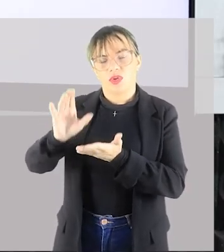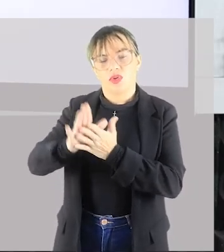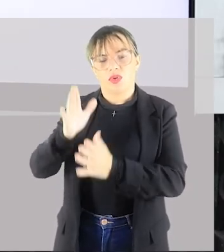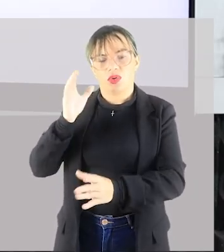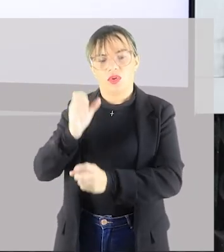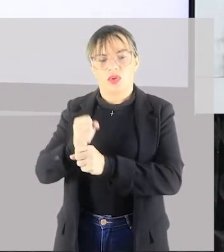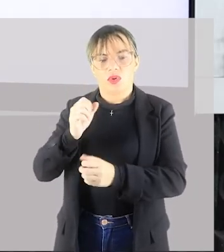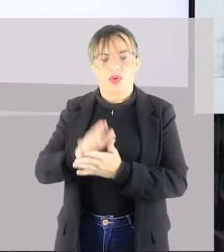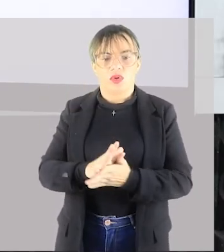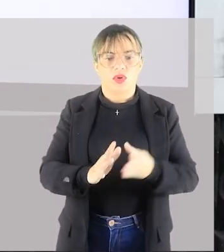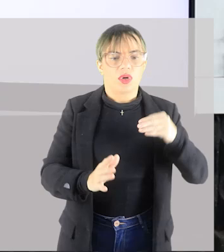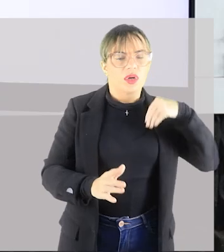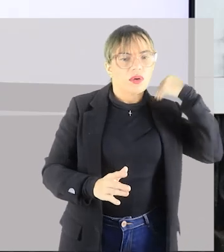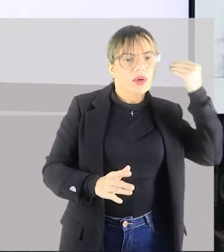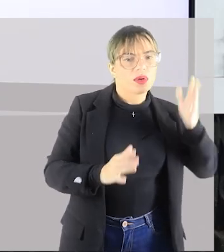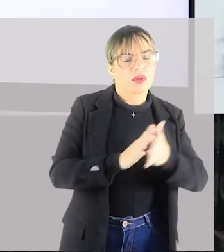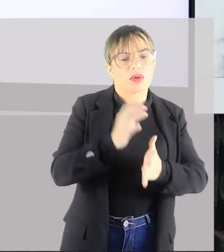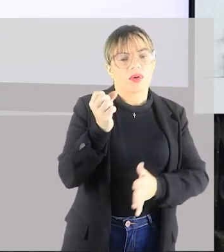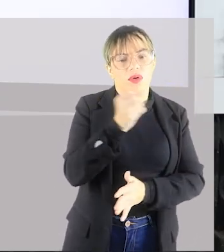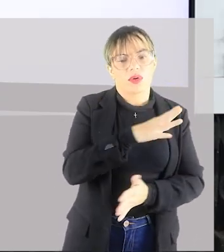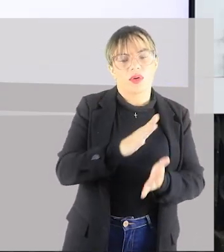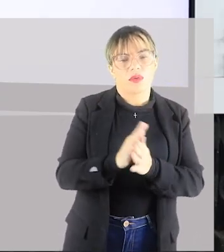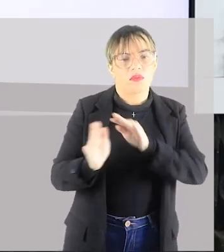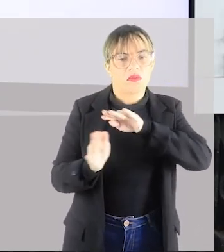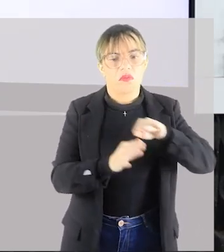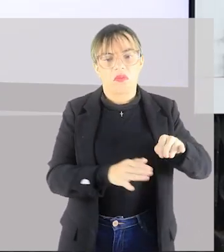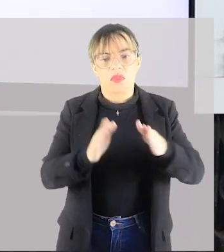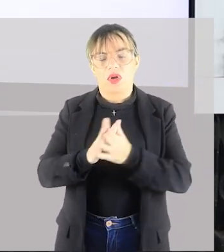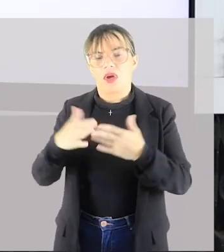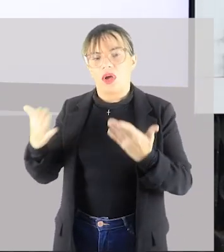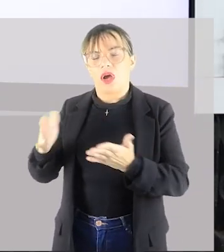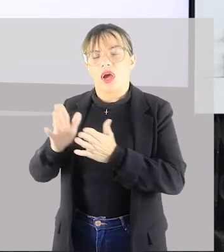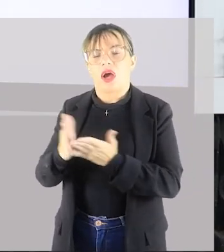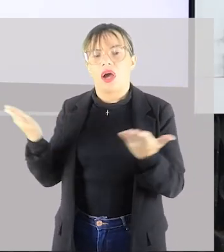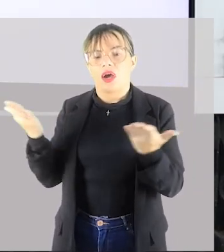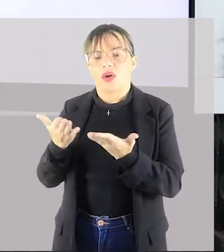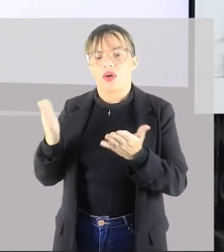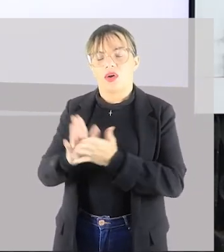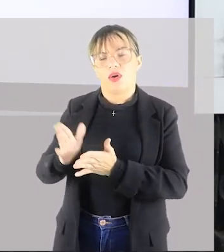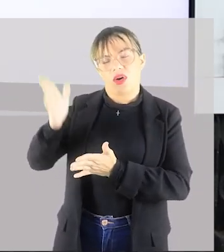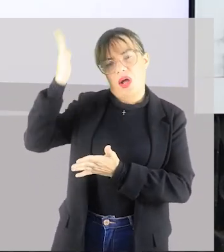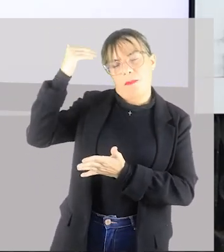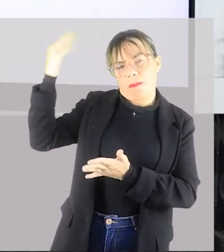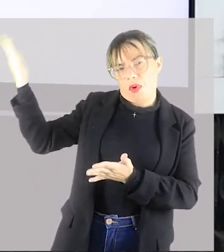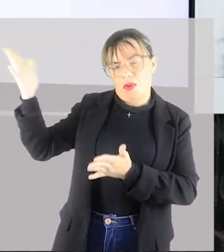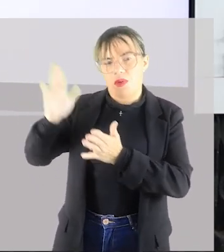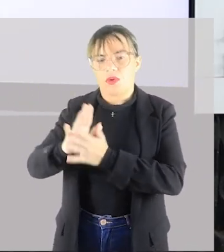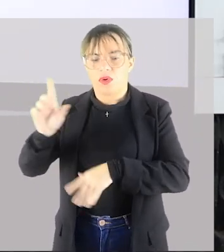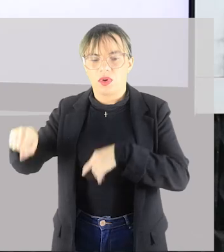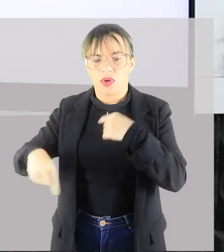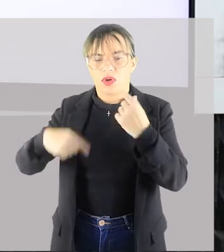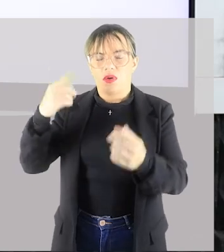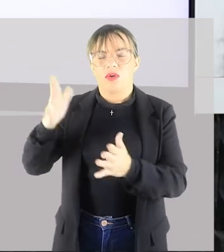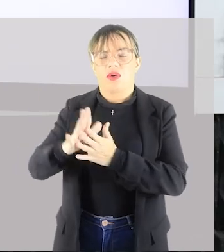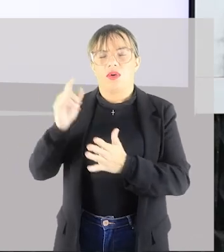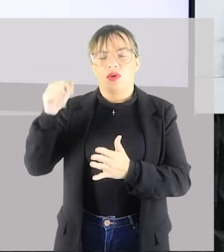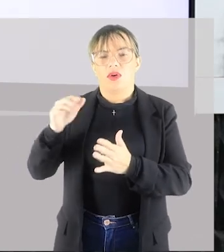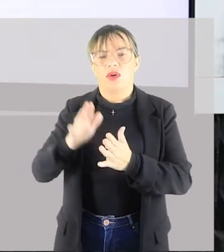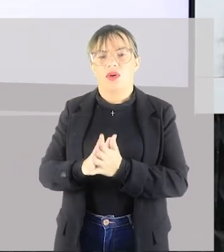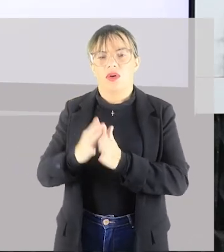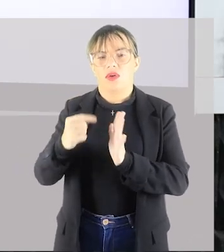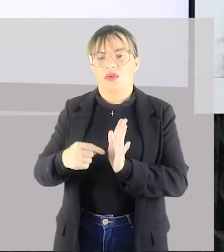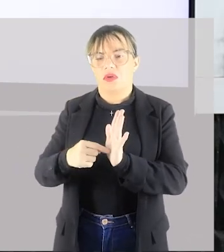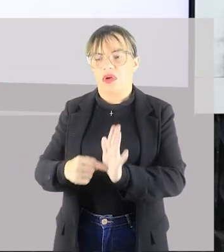deixa de ter a experimentação do novo e passa a ser a moda. Então, observa aquilo que está em evidência e vamos